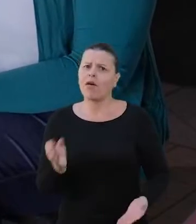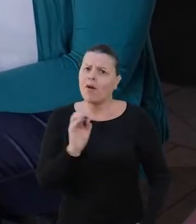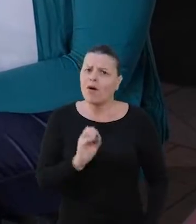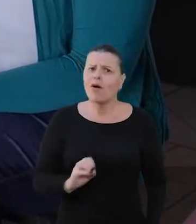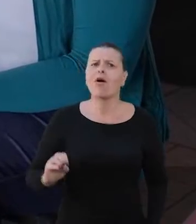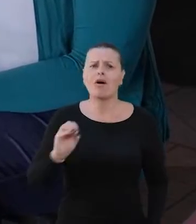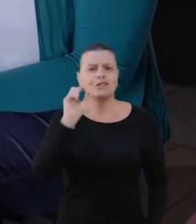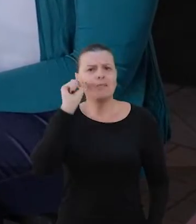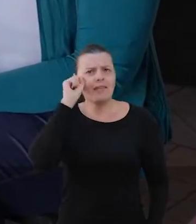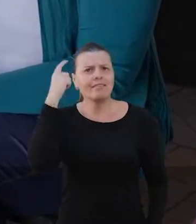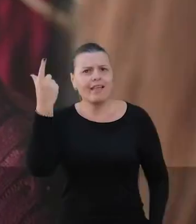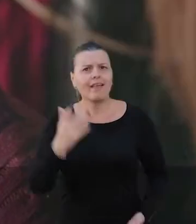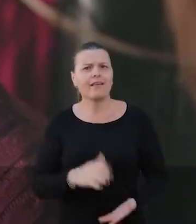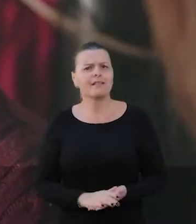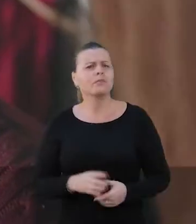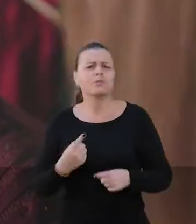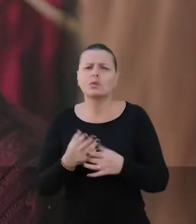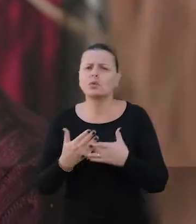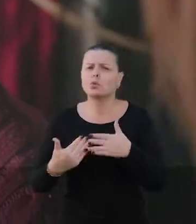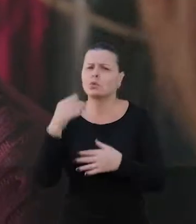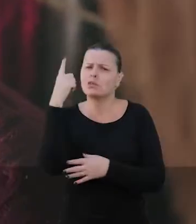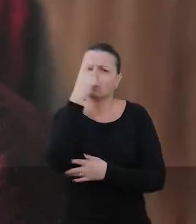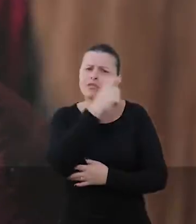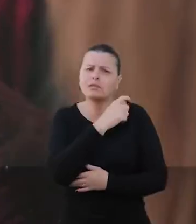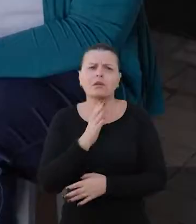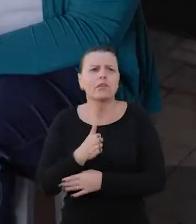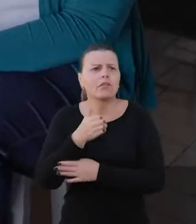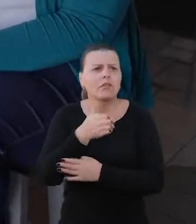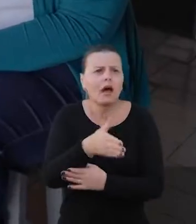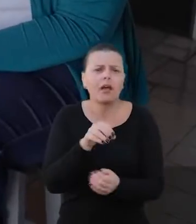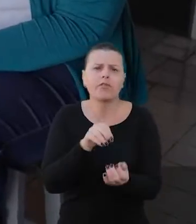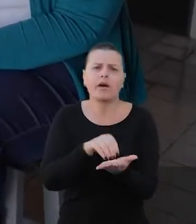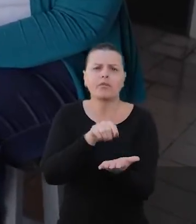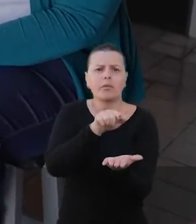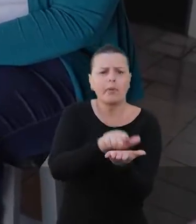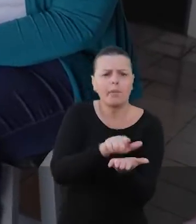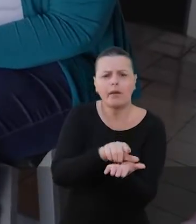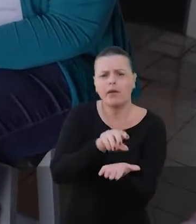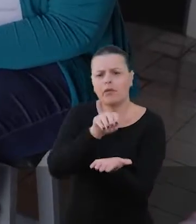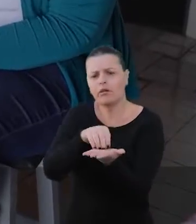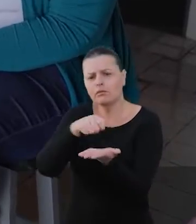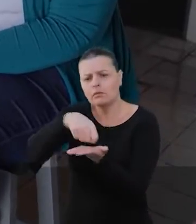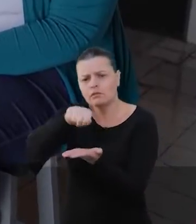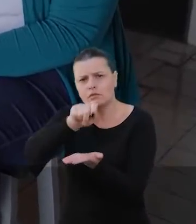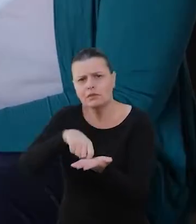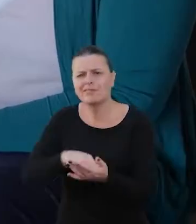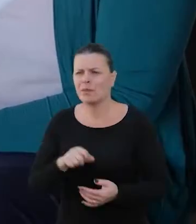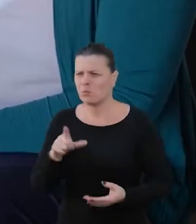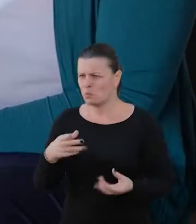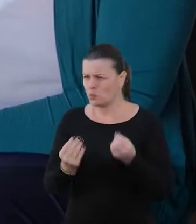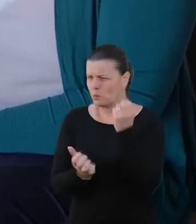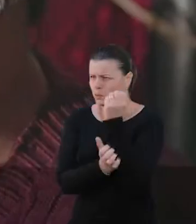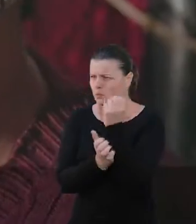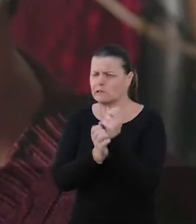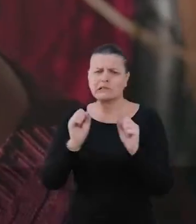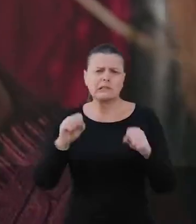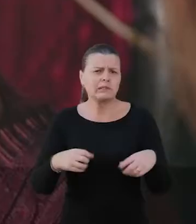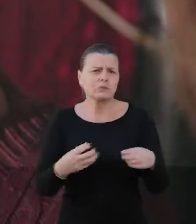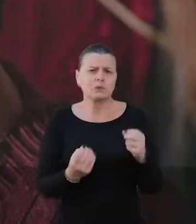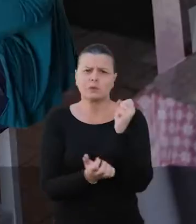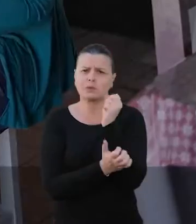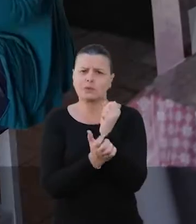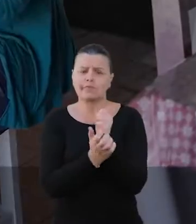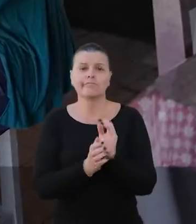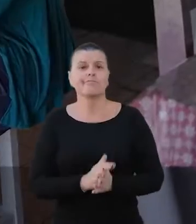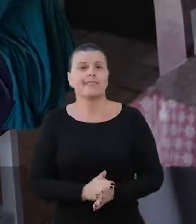ideia. Porque tudo é difícil. Tu vai, daí falta um documento, falta uma assinatura. É muita burocracia. Muita